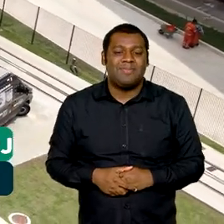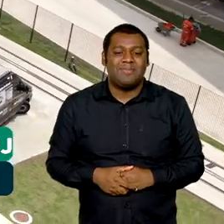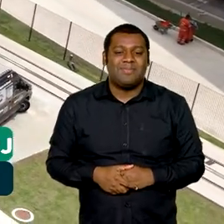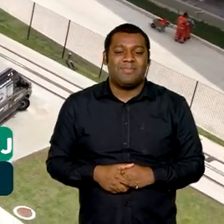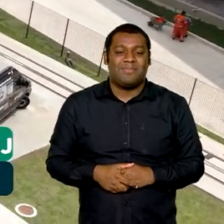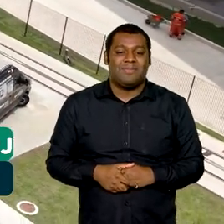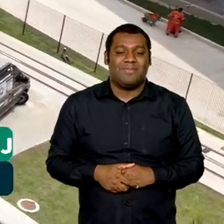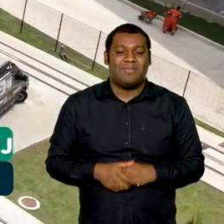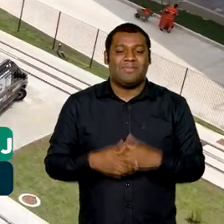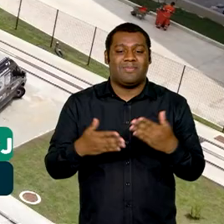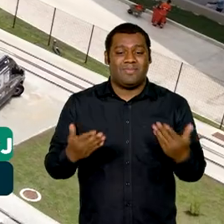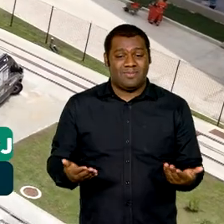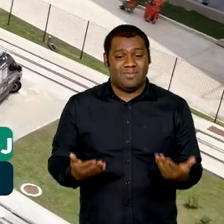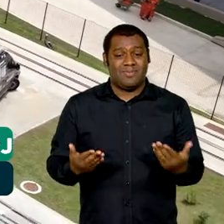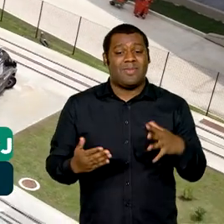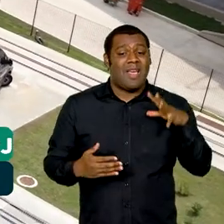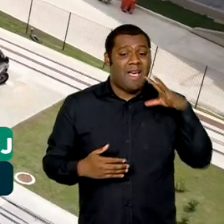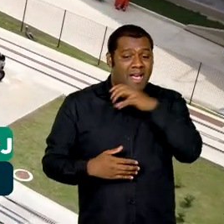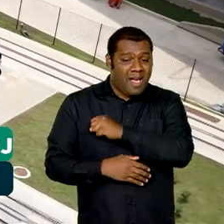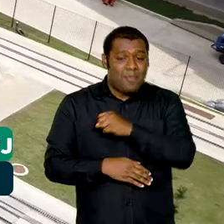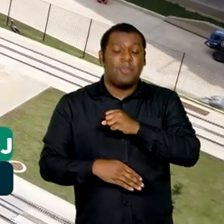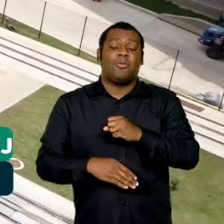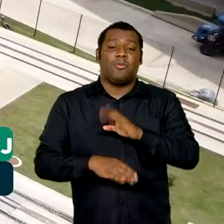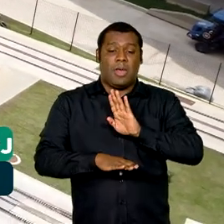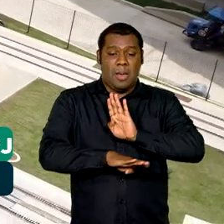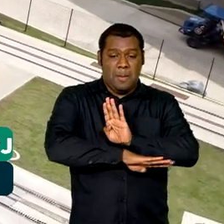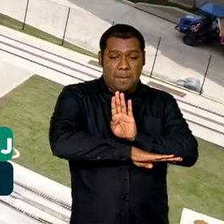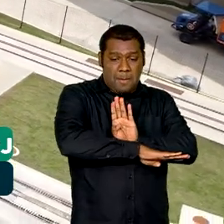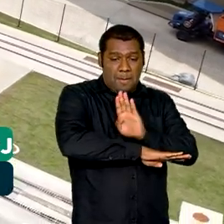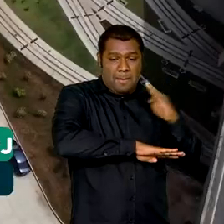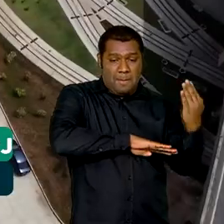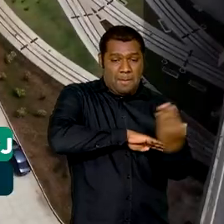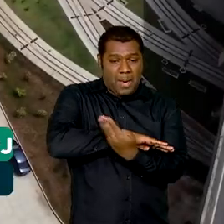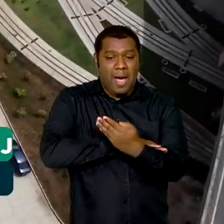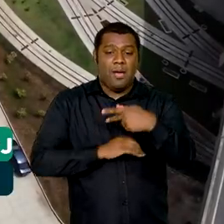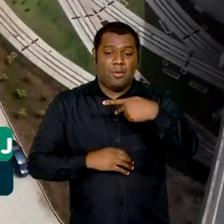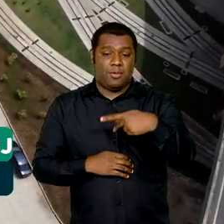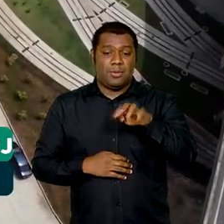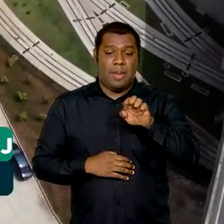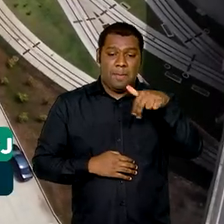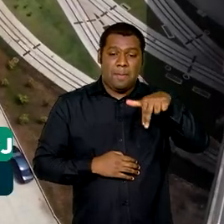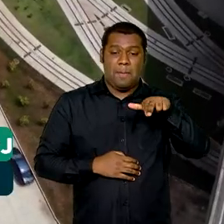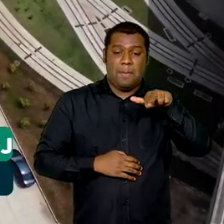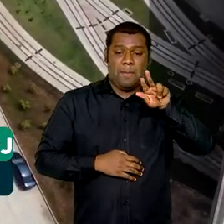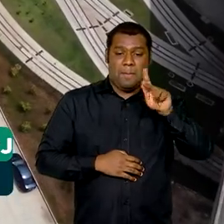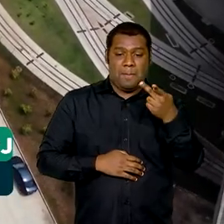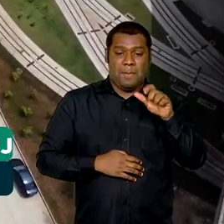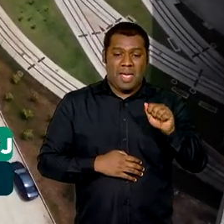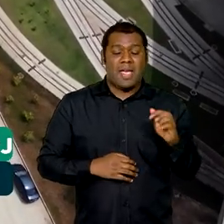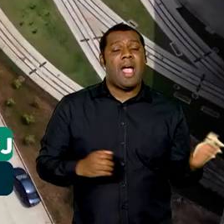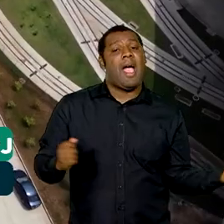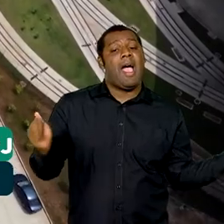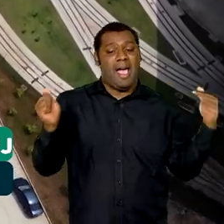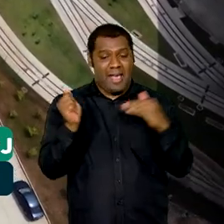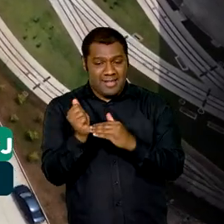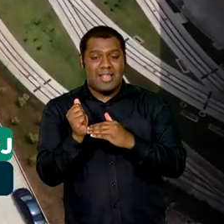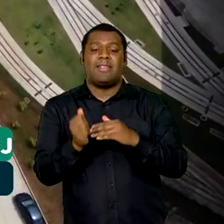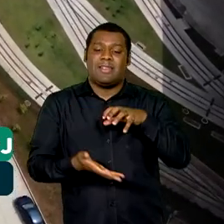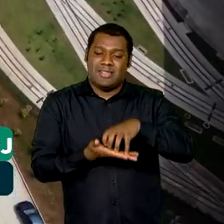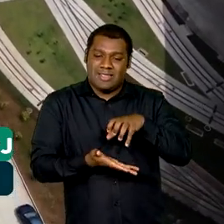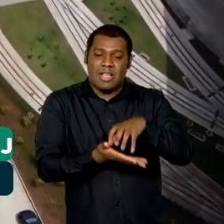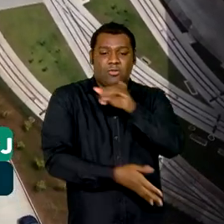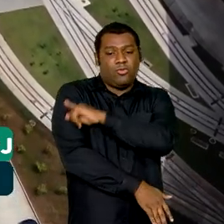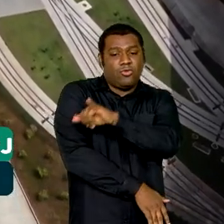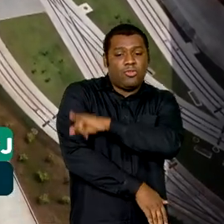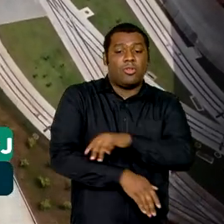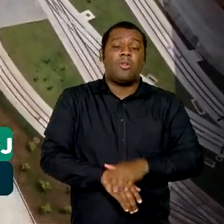trajeto bem curtinho entre o bairro da Penha e o Terminal. Mas o objetivo principal será trazer para o centro